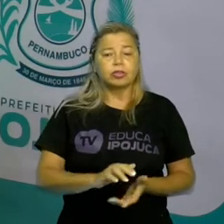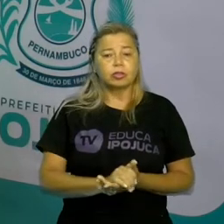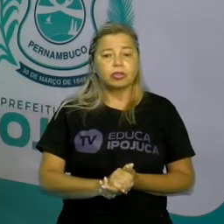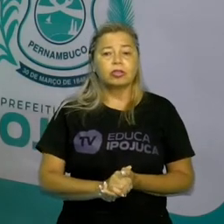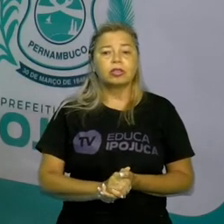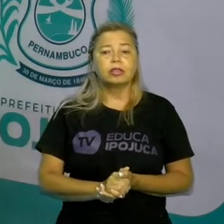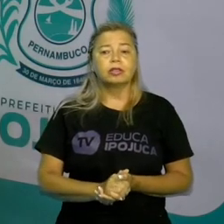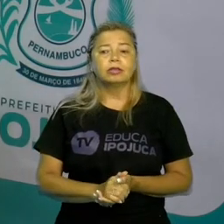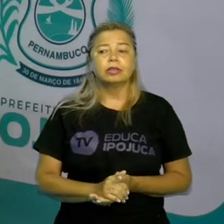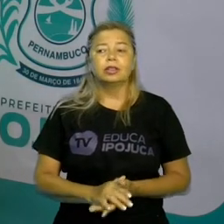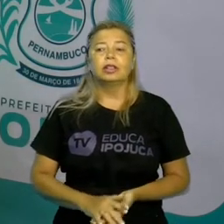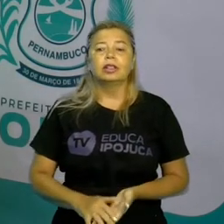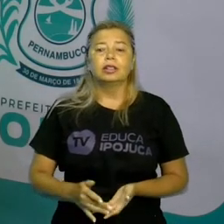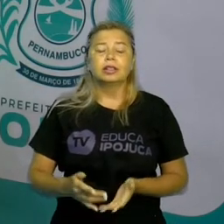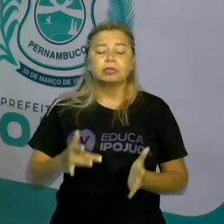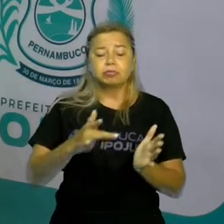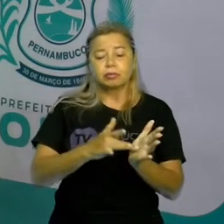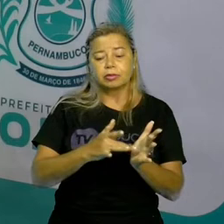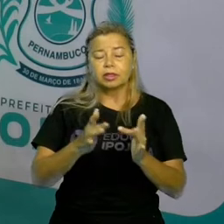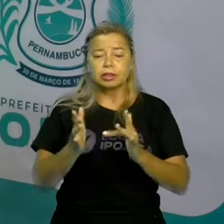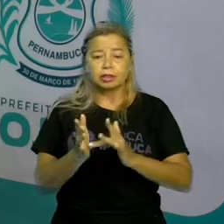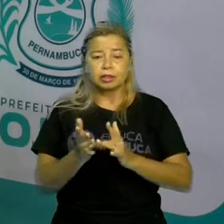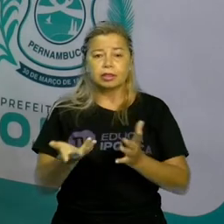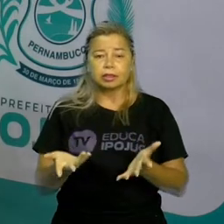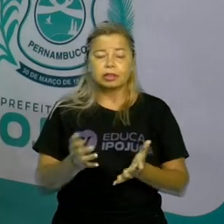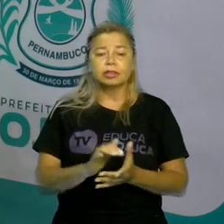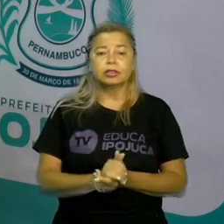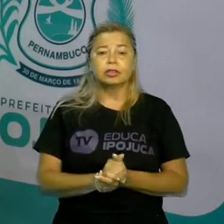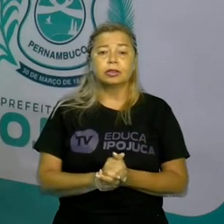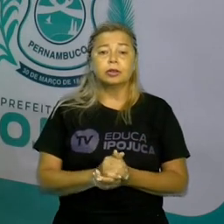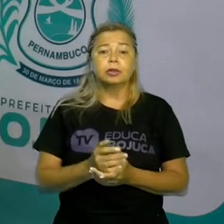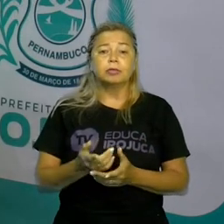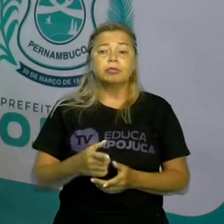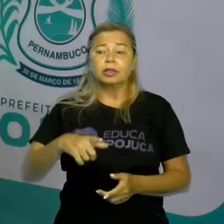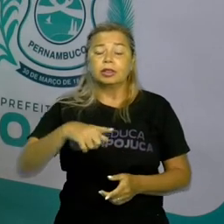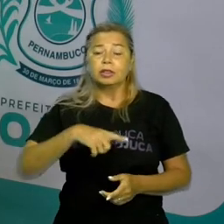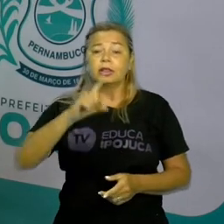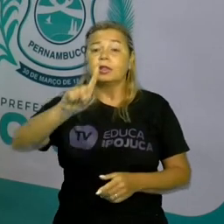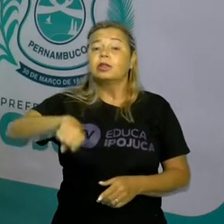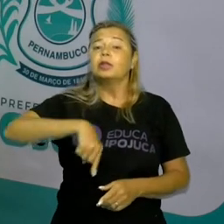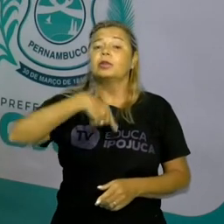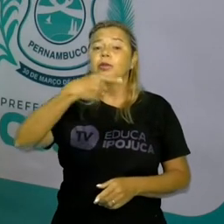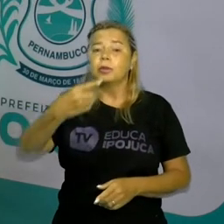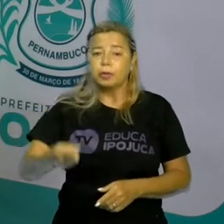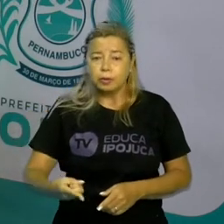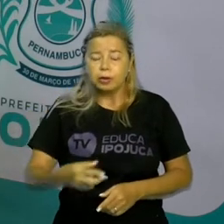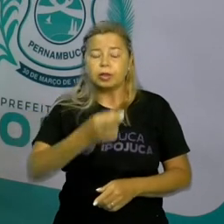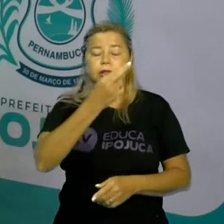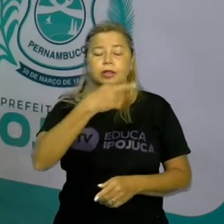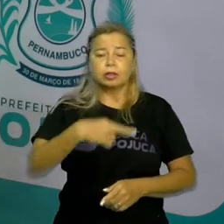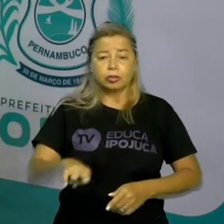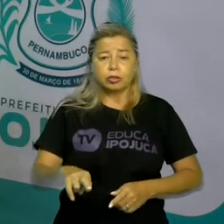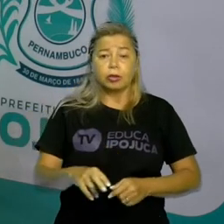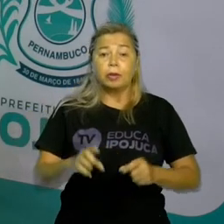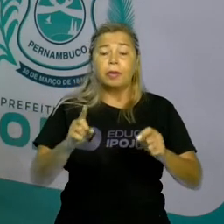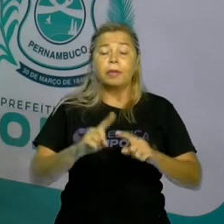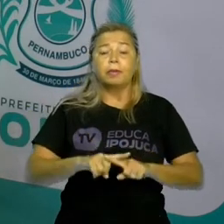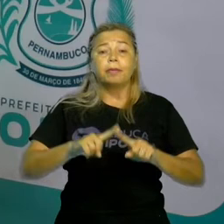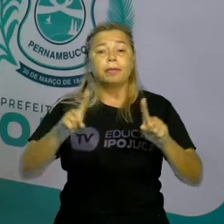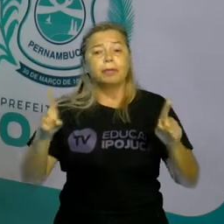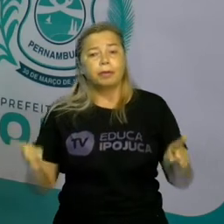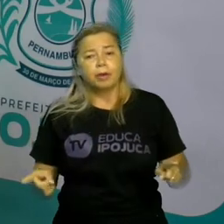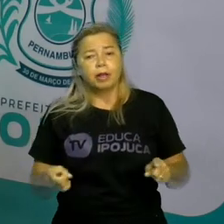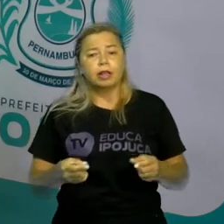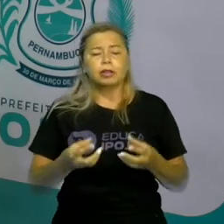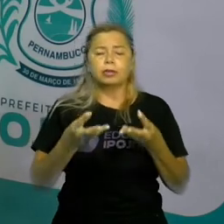da gente ter outras religiões, mas a maioria das pessoas no Brasil são do